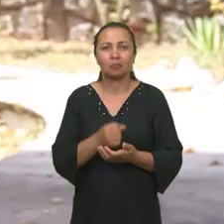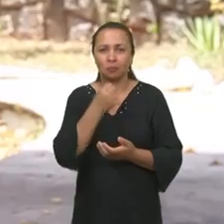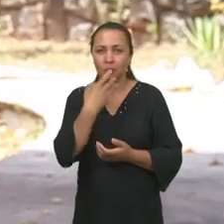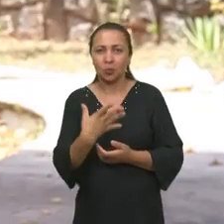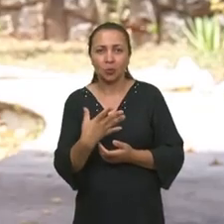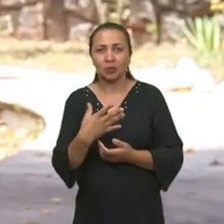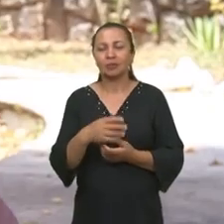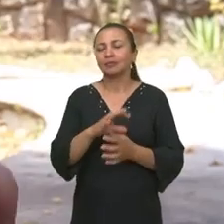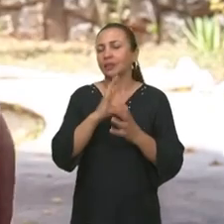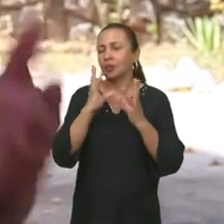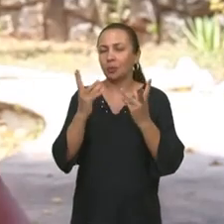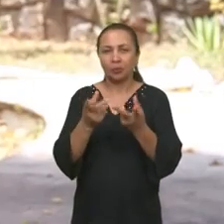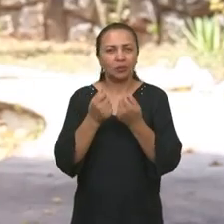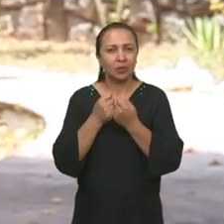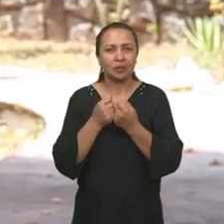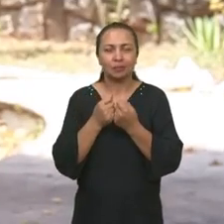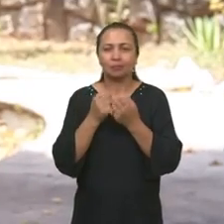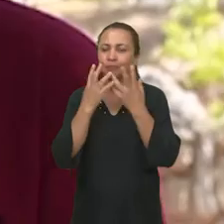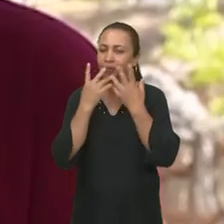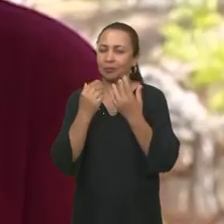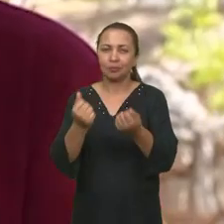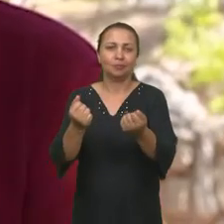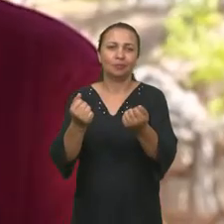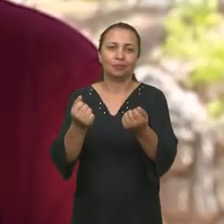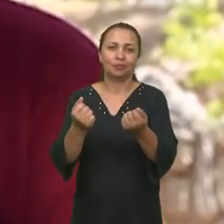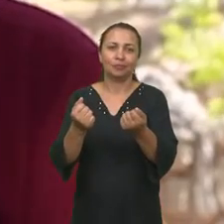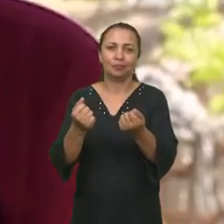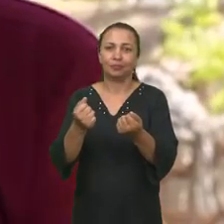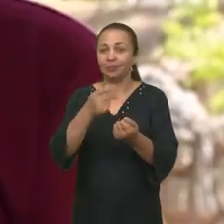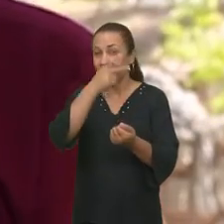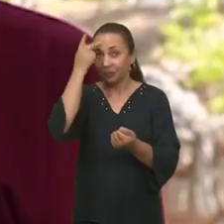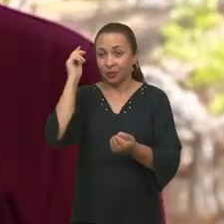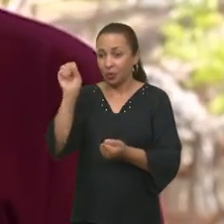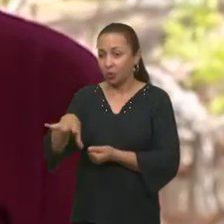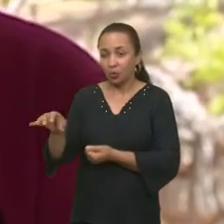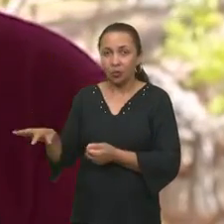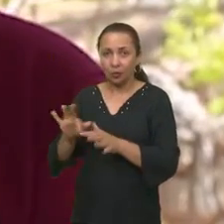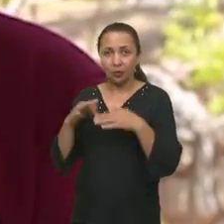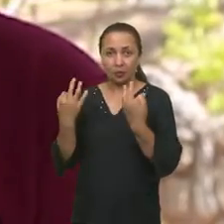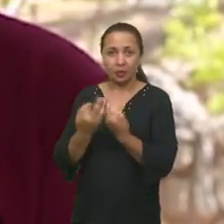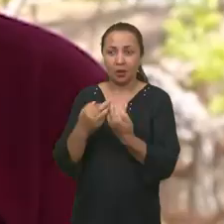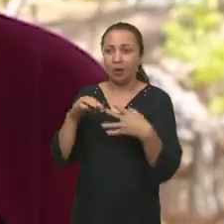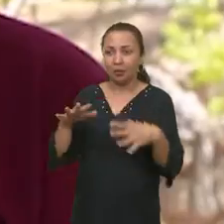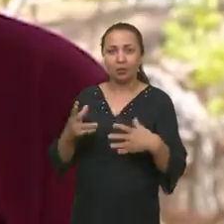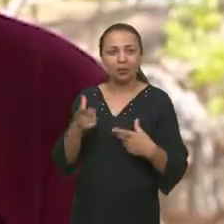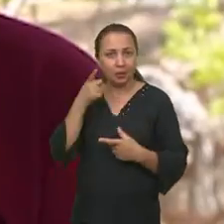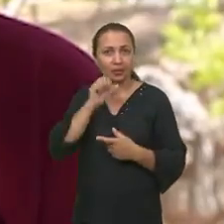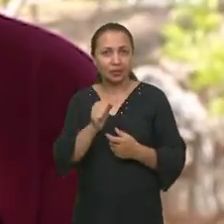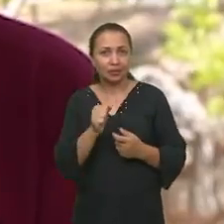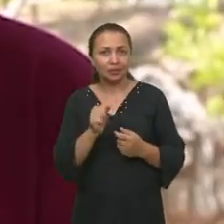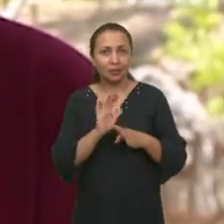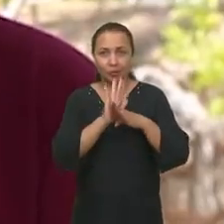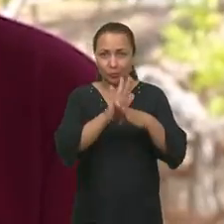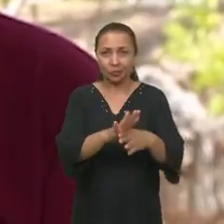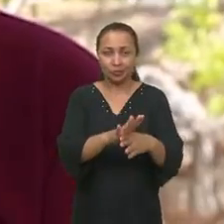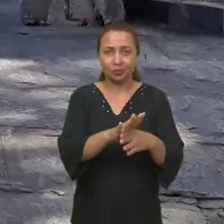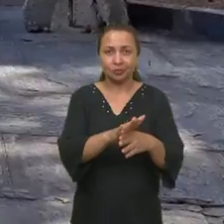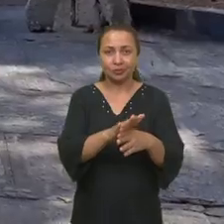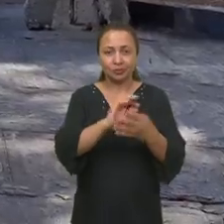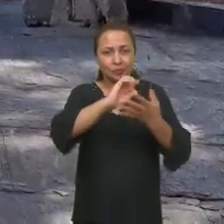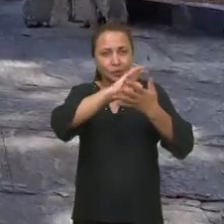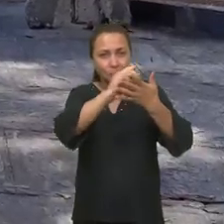potável e de excelente qualidade. Os agricultores, quando eles recebem esse benefício, né,